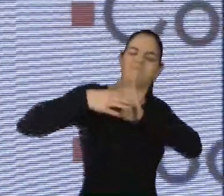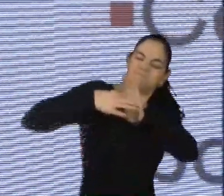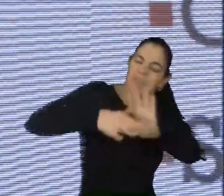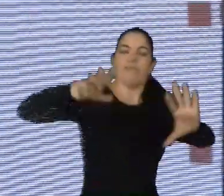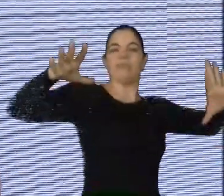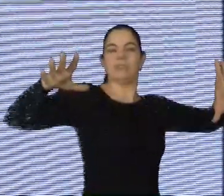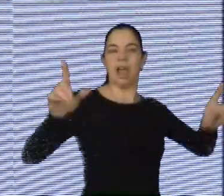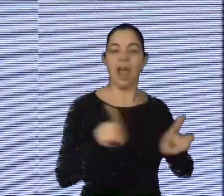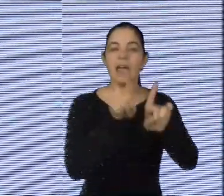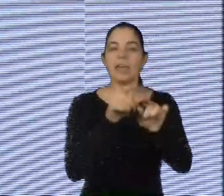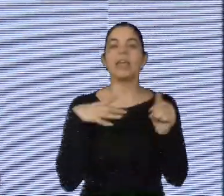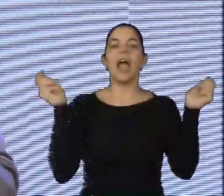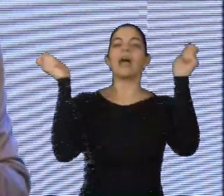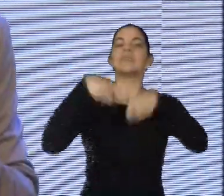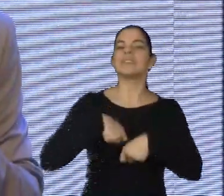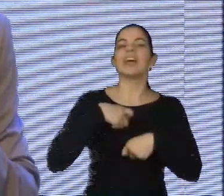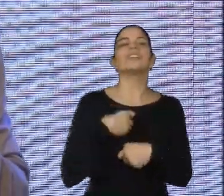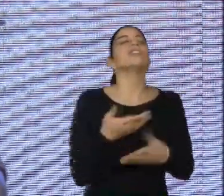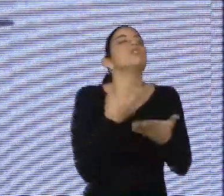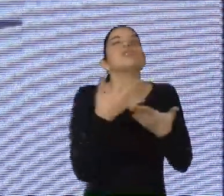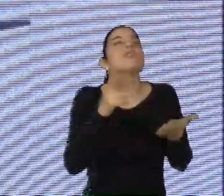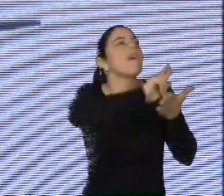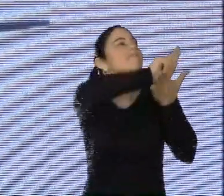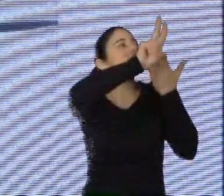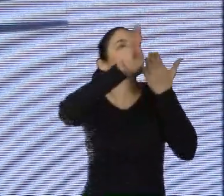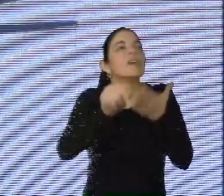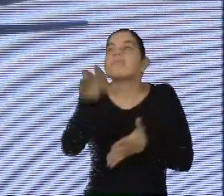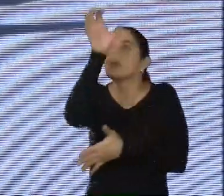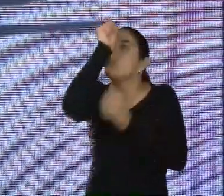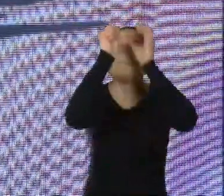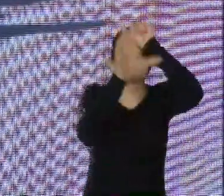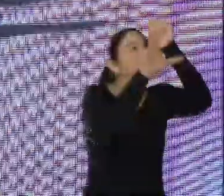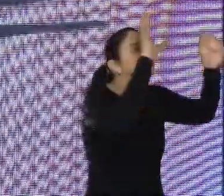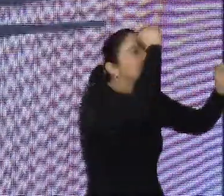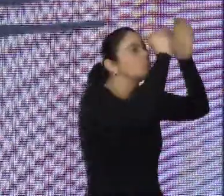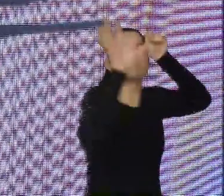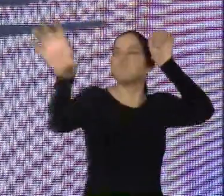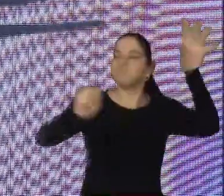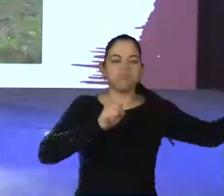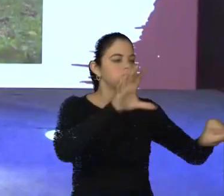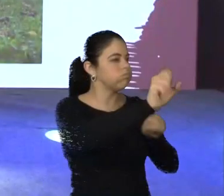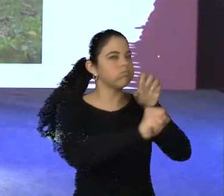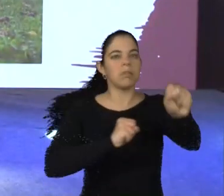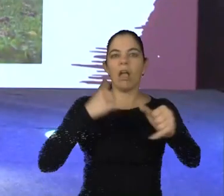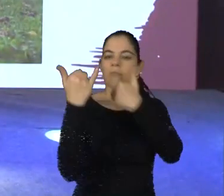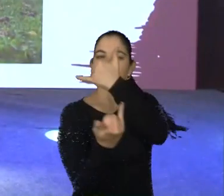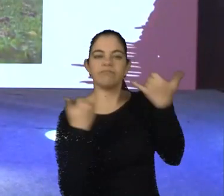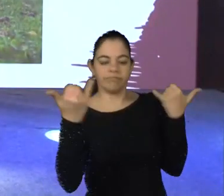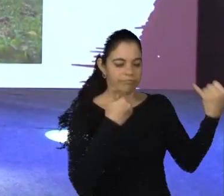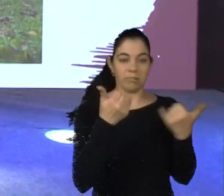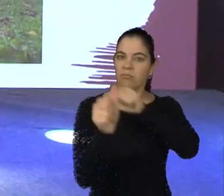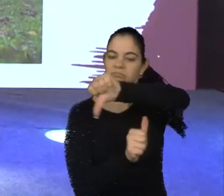da potencialização dos recursos aprendidos e desenvolvidos pela neuroplasticidade. Aqui eu mostro